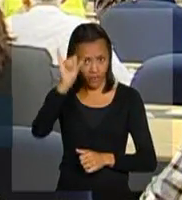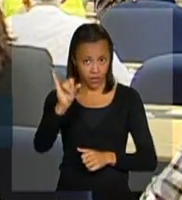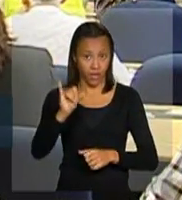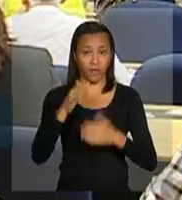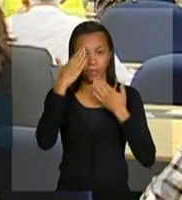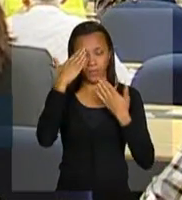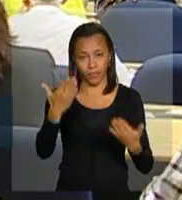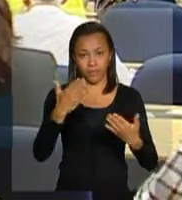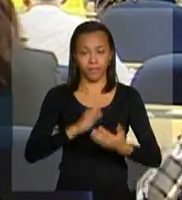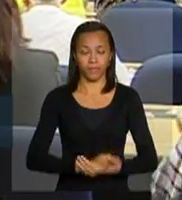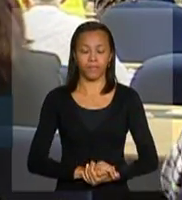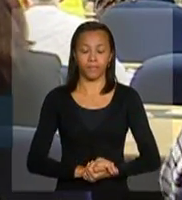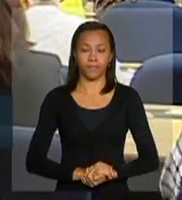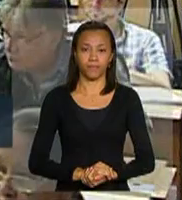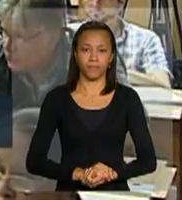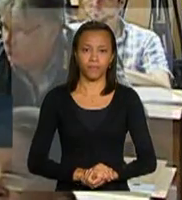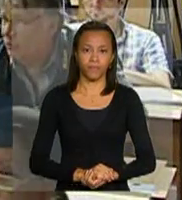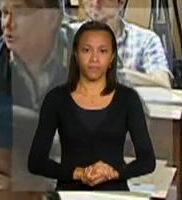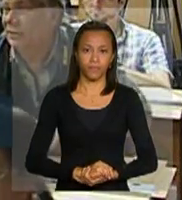Muito obrigado.